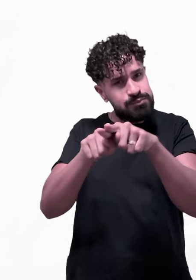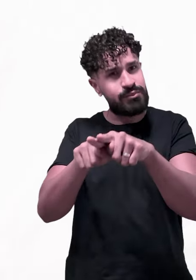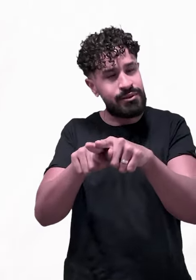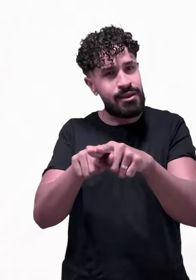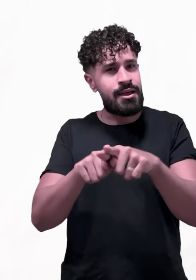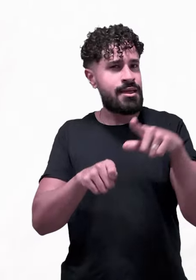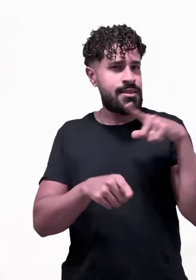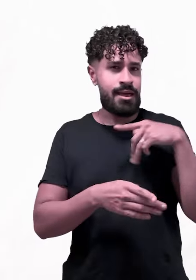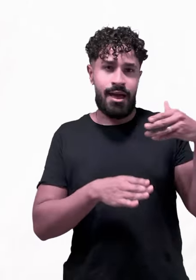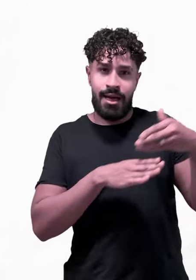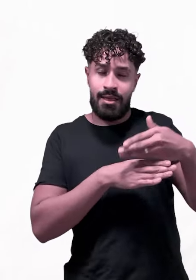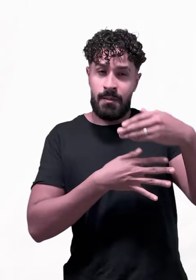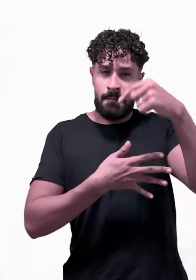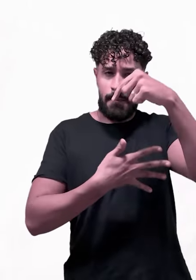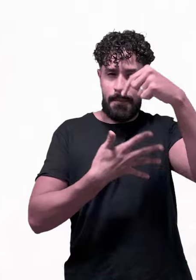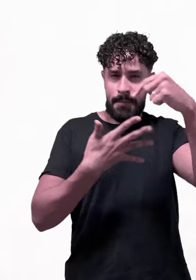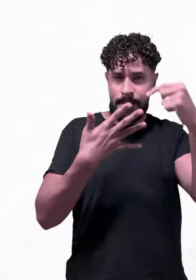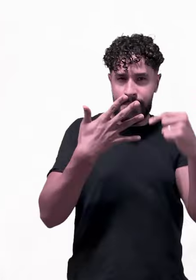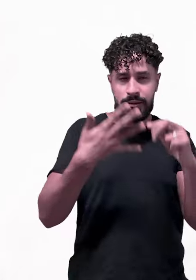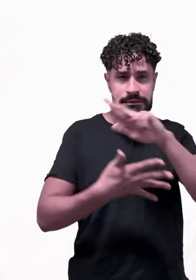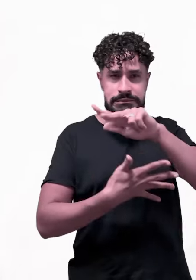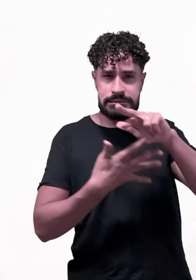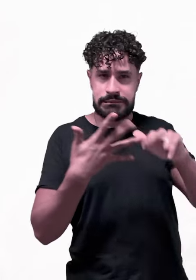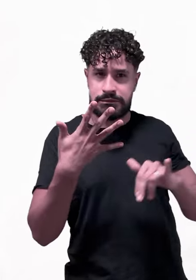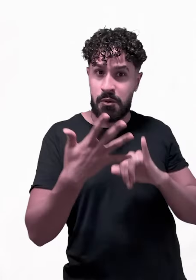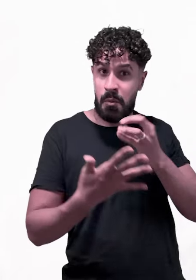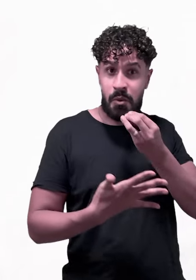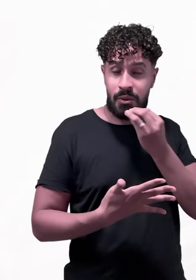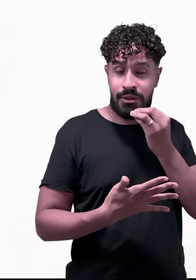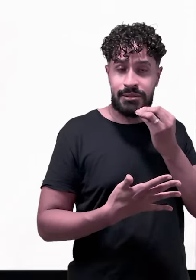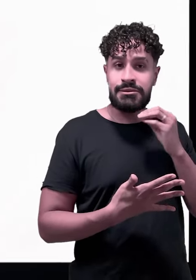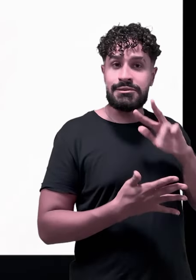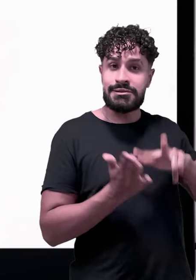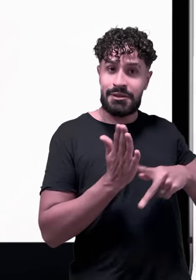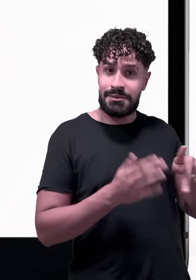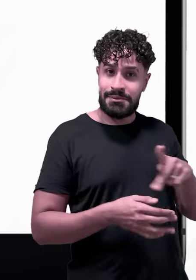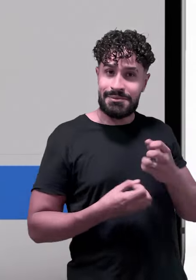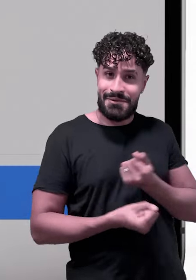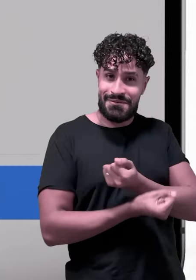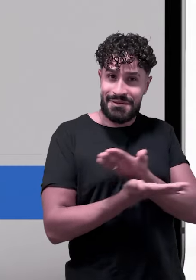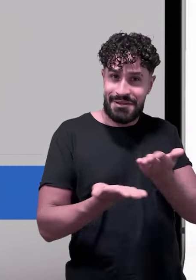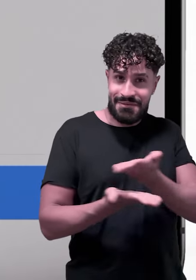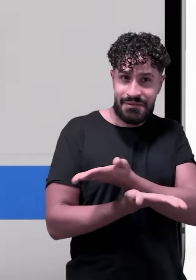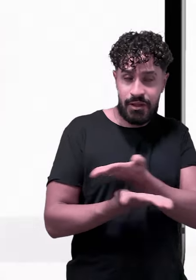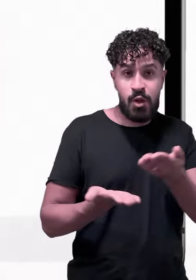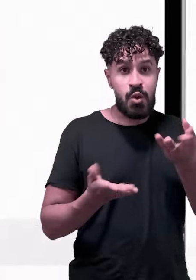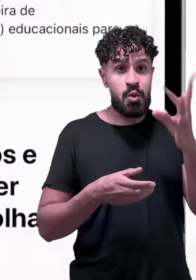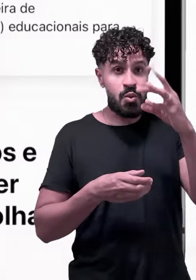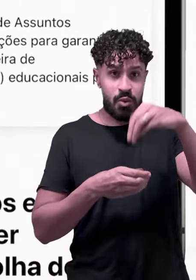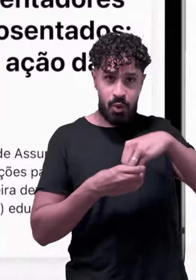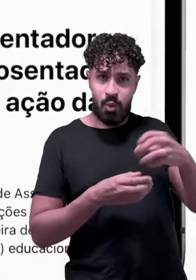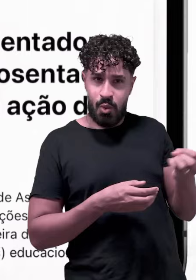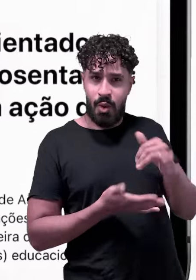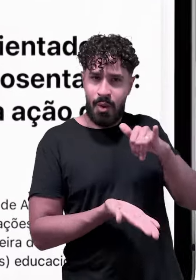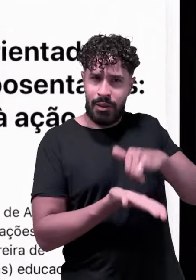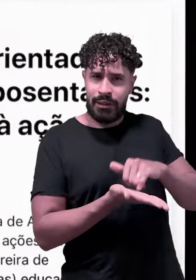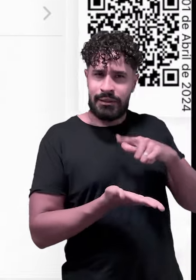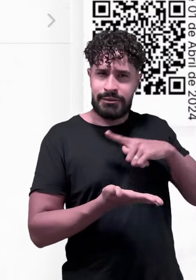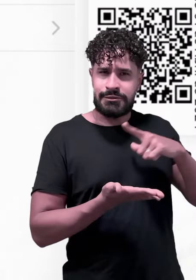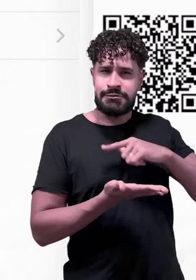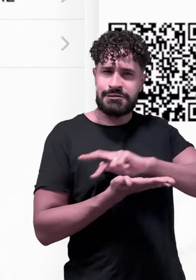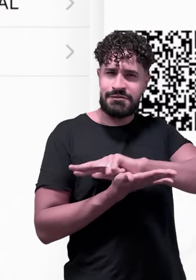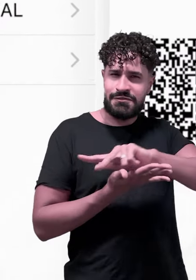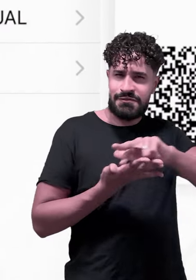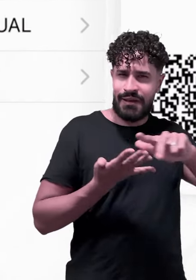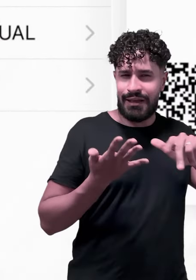Faça a sua filiação. E tenha acesso exclusivo a uma série de vantagens que o Simpro oferece a você. Dentro do novo app,